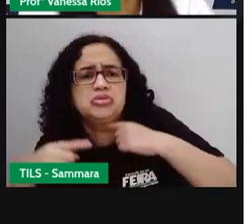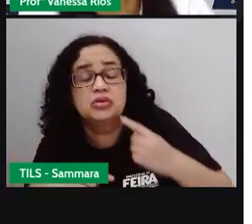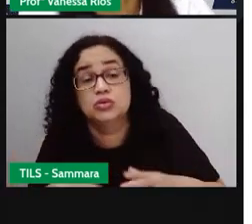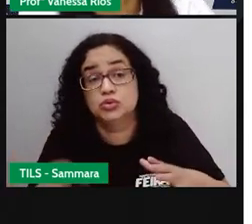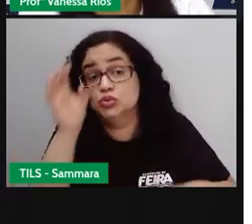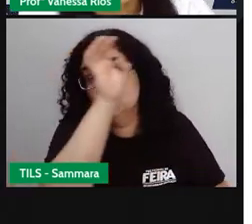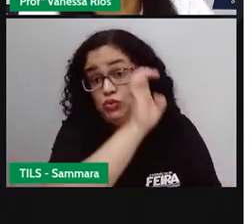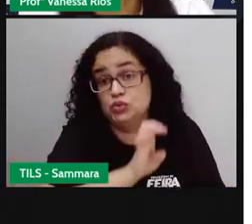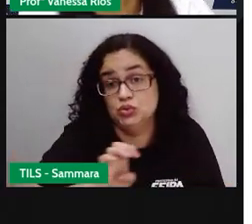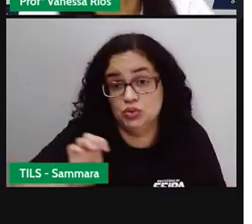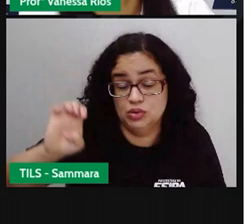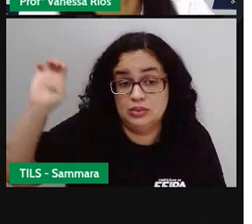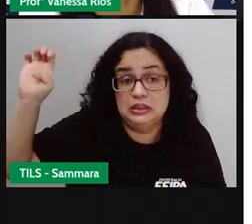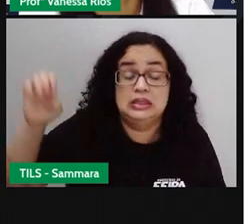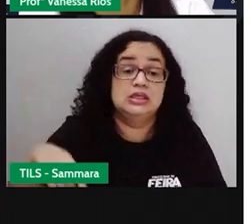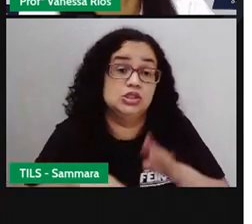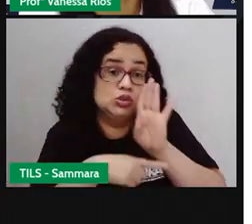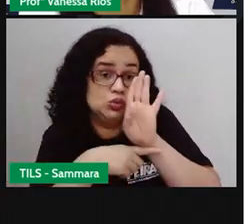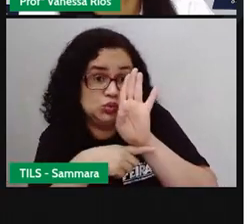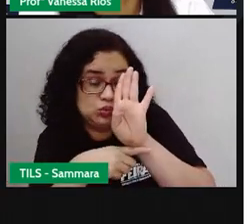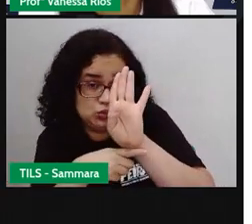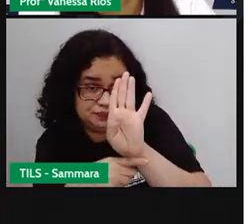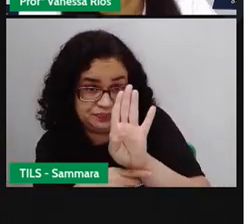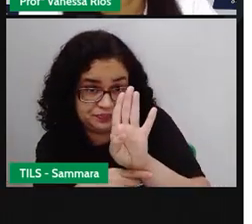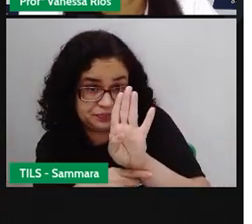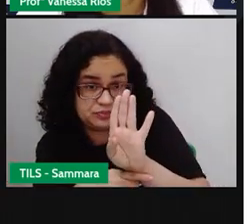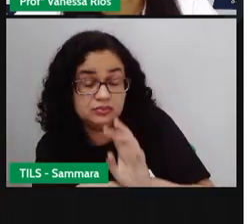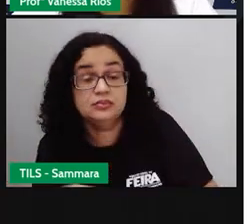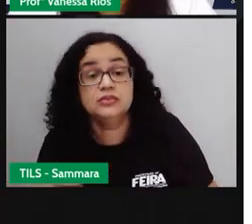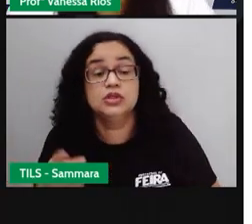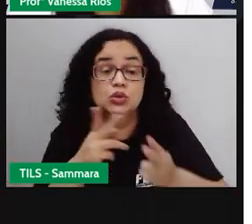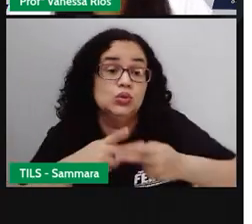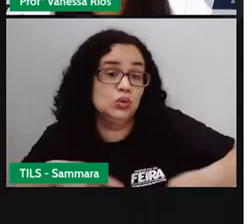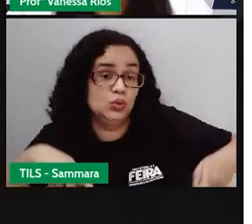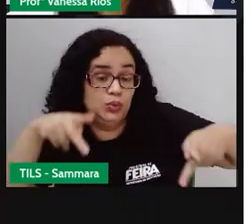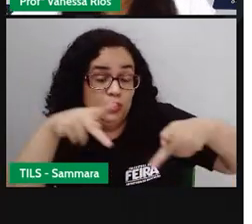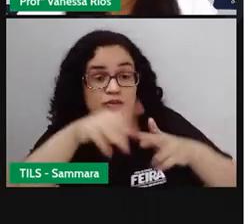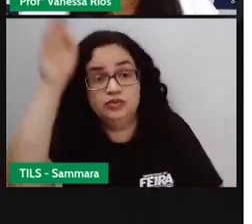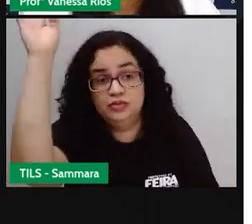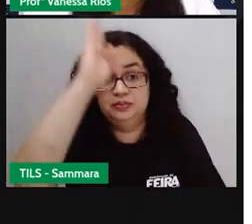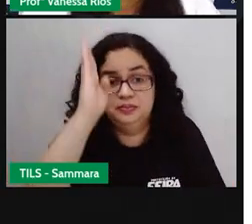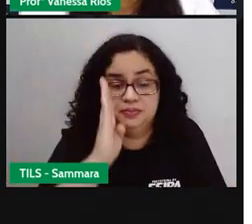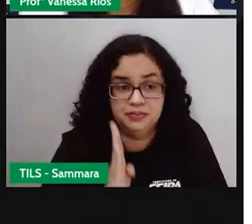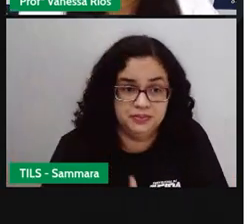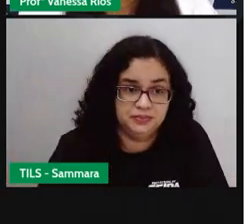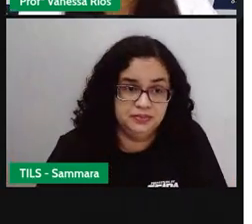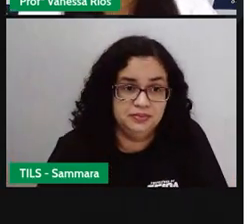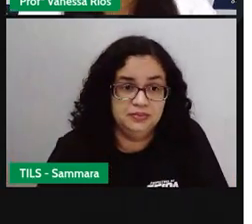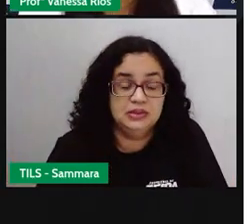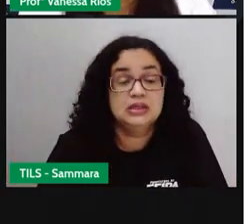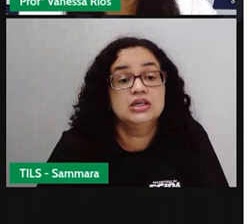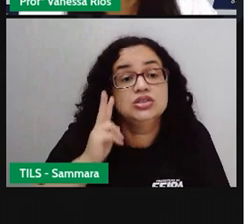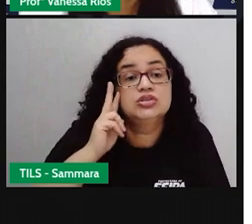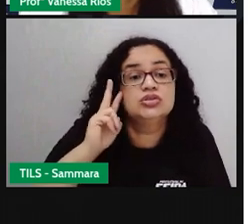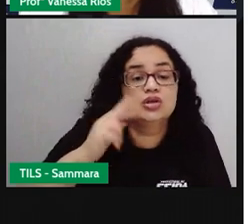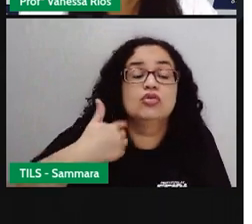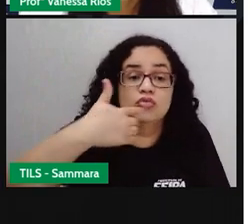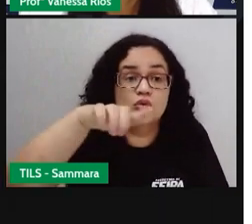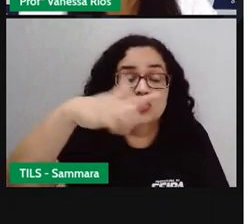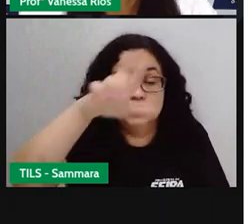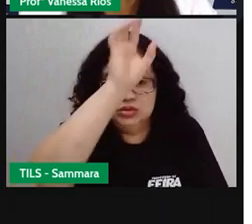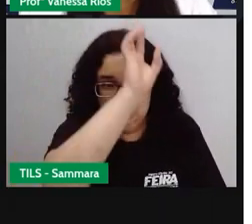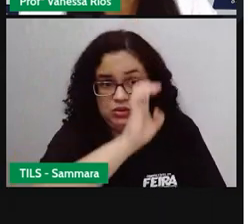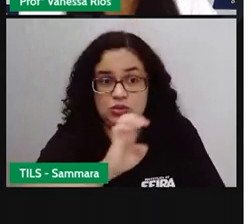os europeus que mais contribuíram para a formação do povo brasileiro. A gente recebeu outros